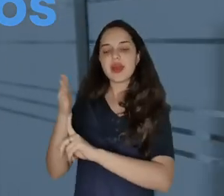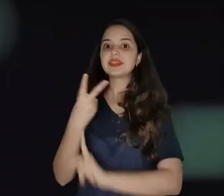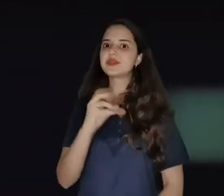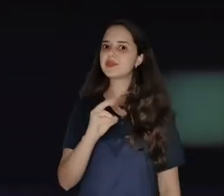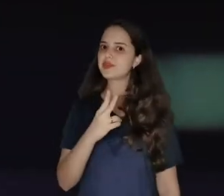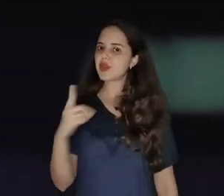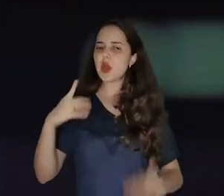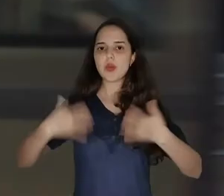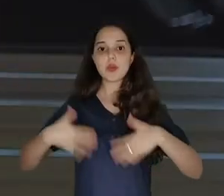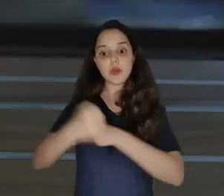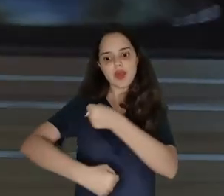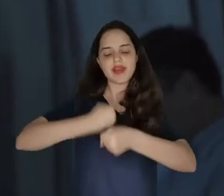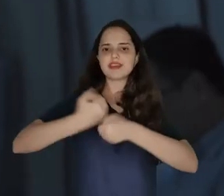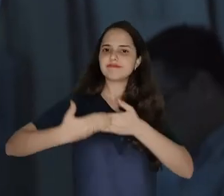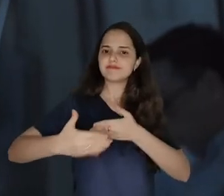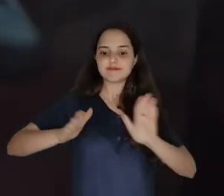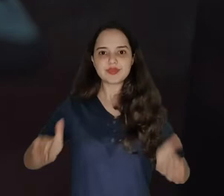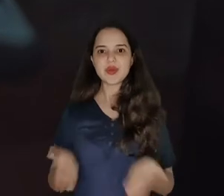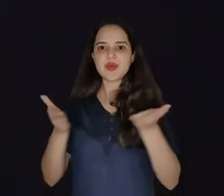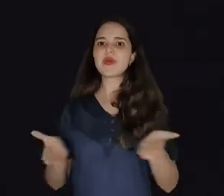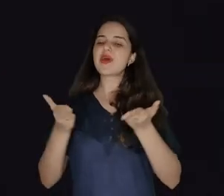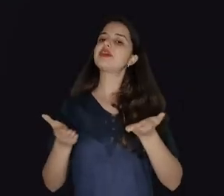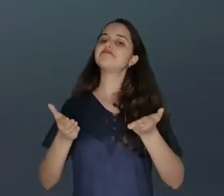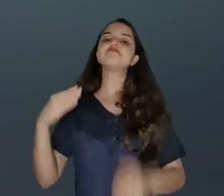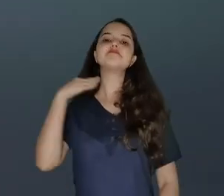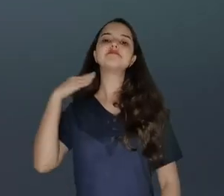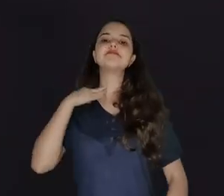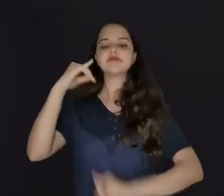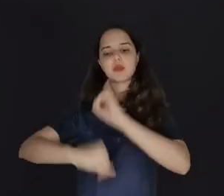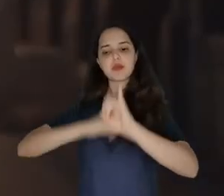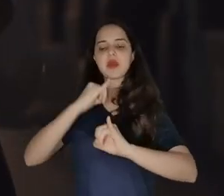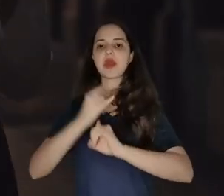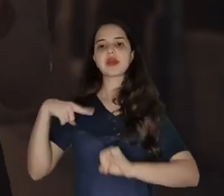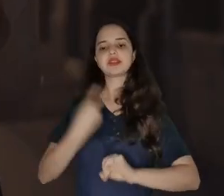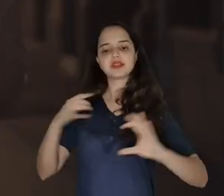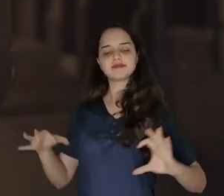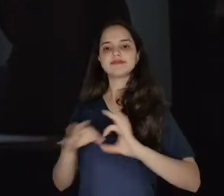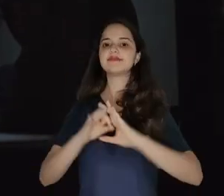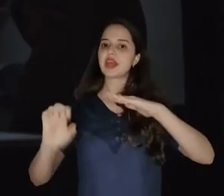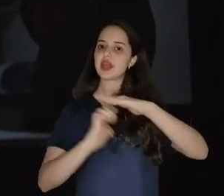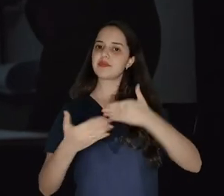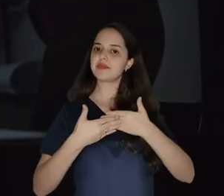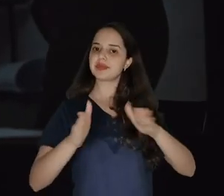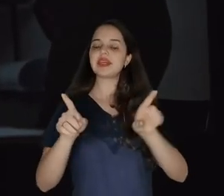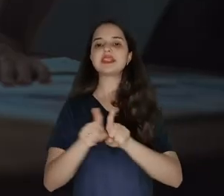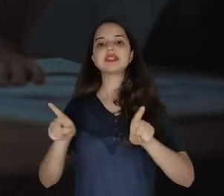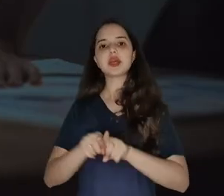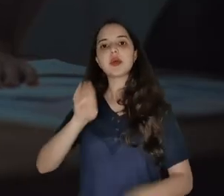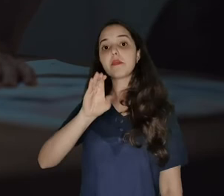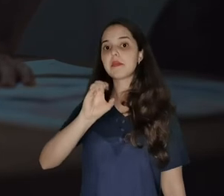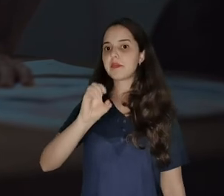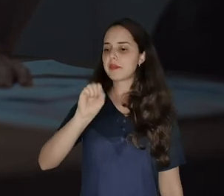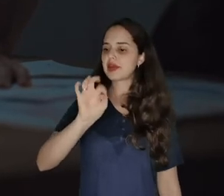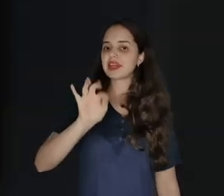fizemos de 2021 o ano em que demos impulso à nossa digitalização bancária. nos conectamos com startups através do Boost Lab e